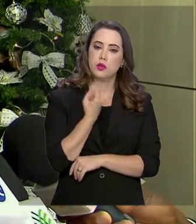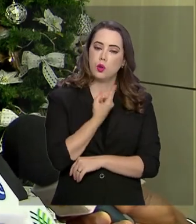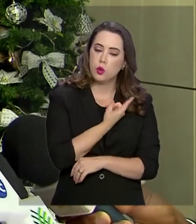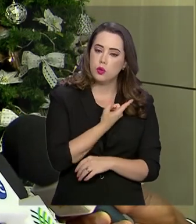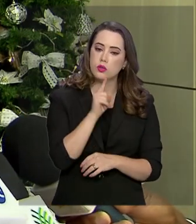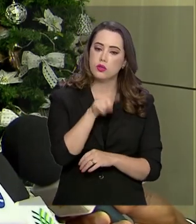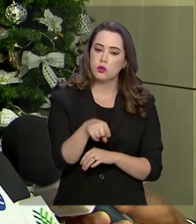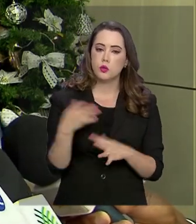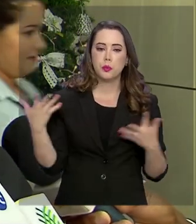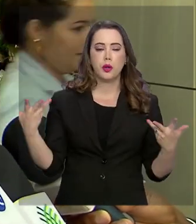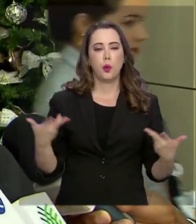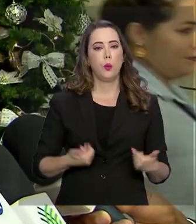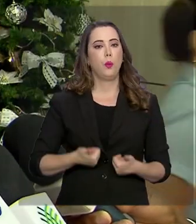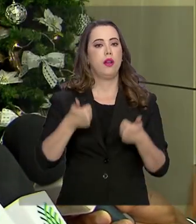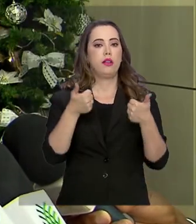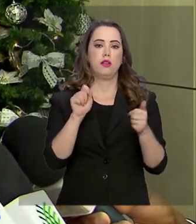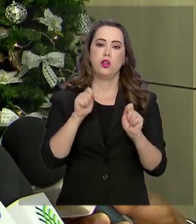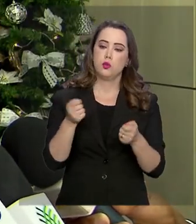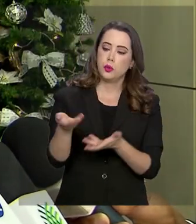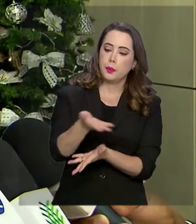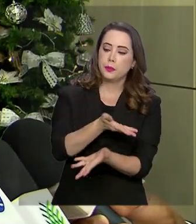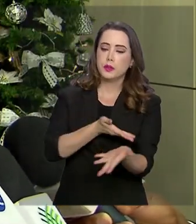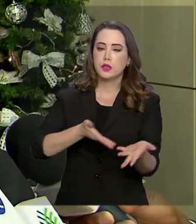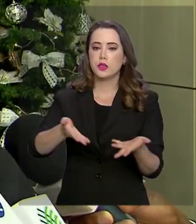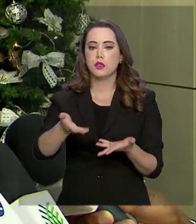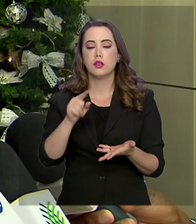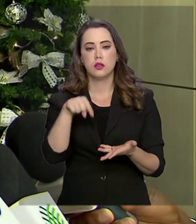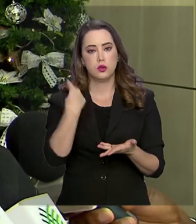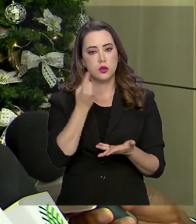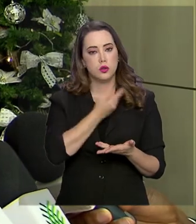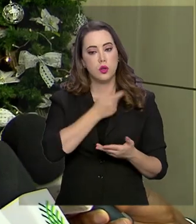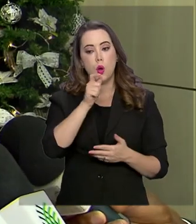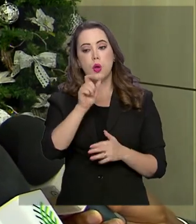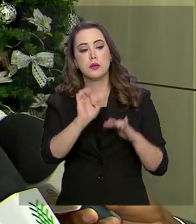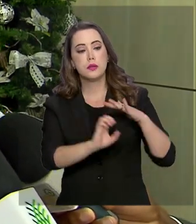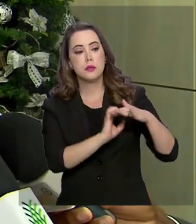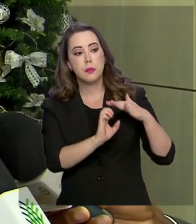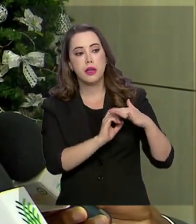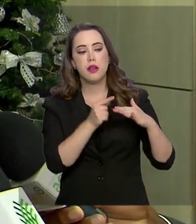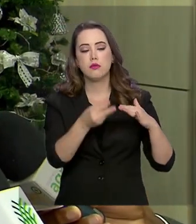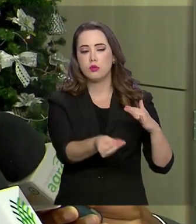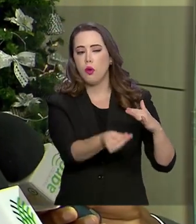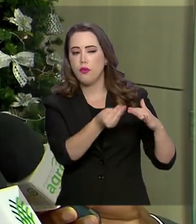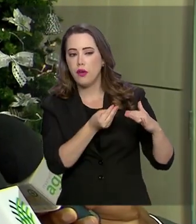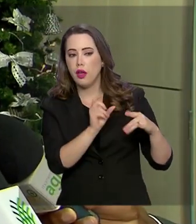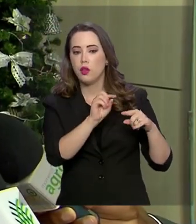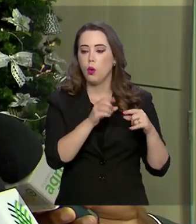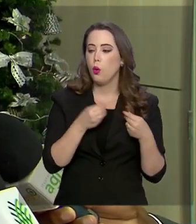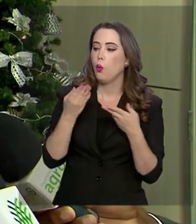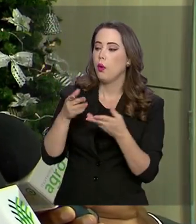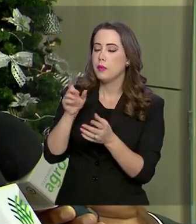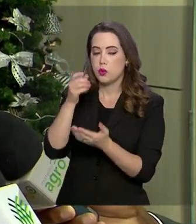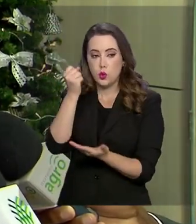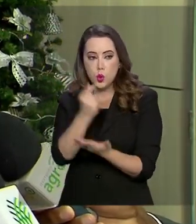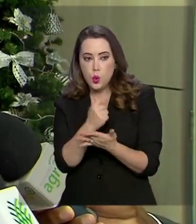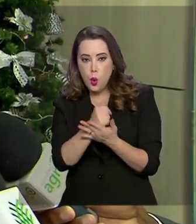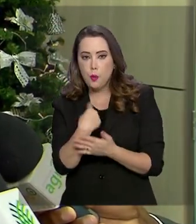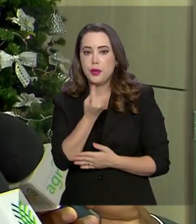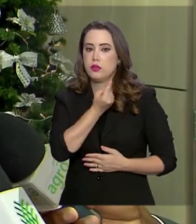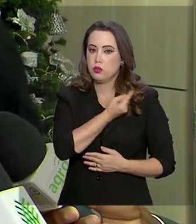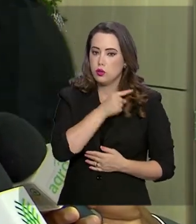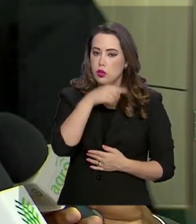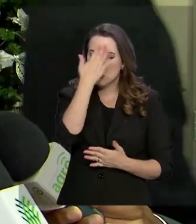uma qualidade até em questão de negociação. Os nossos fornecedores, os nossos consumidores, eles ficam mais confiantes na empresa e tudo isso gera